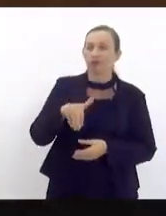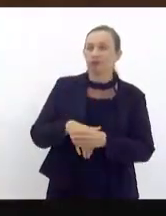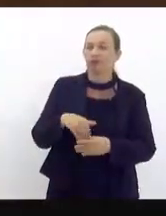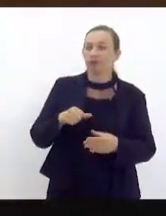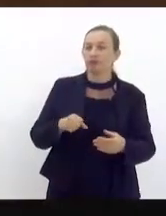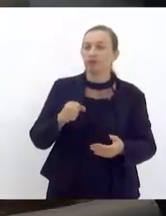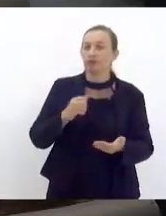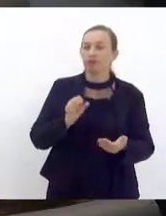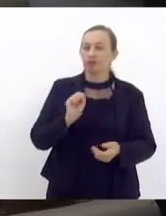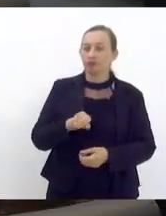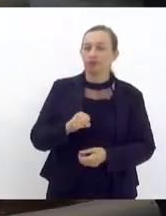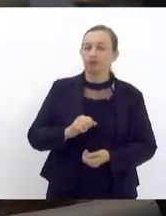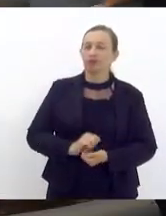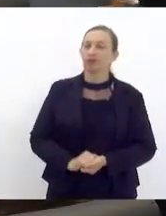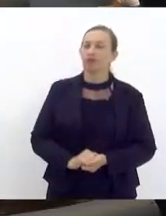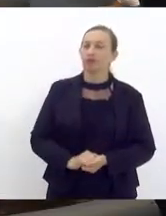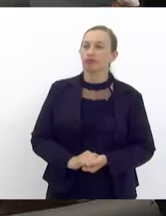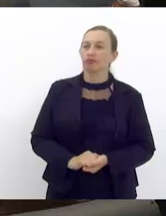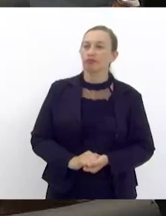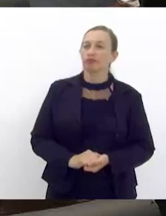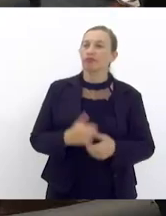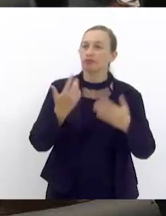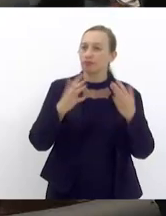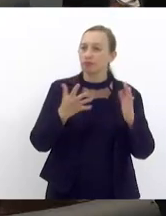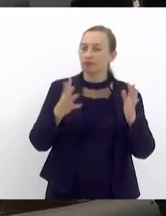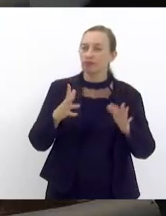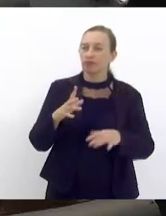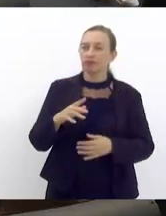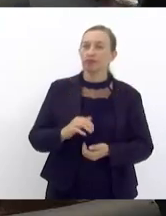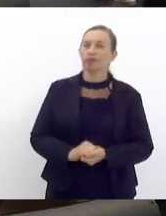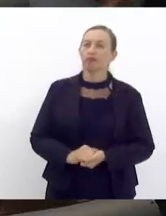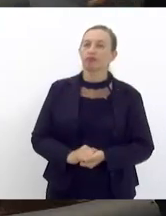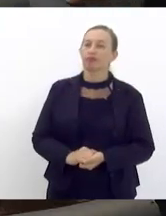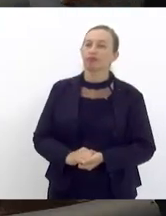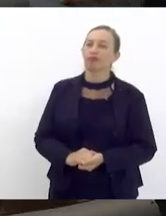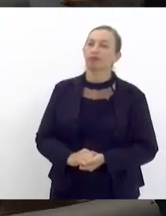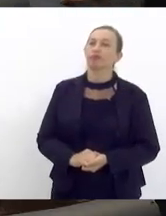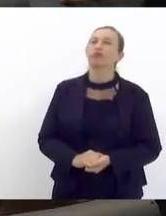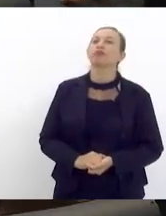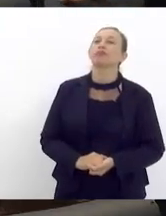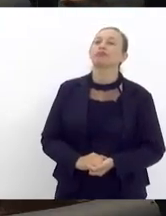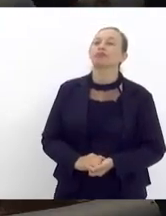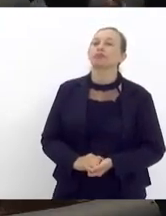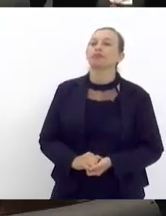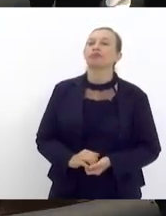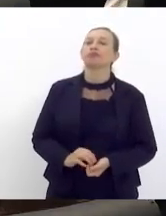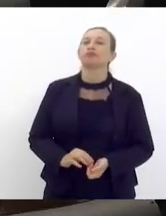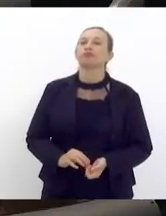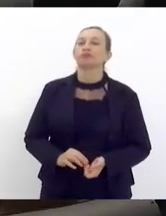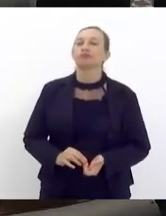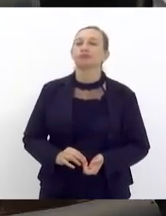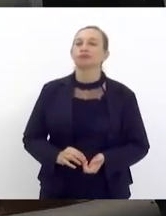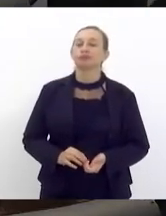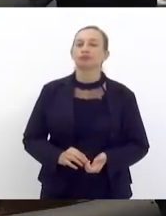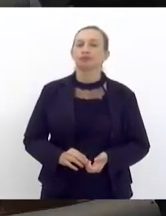ser sim parabéns parabéns presidente já voltou nele